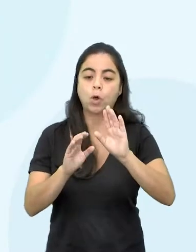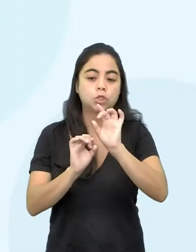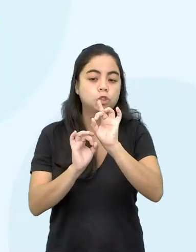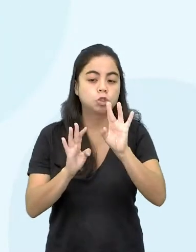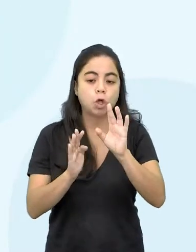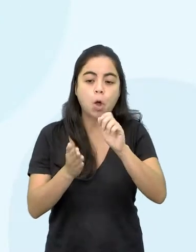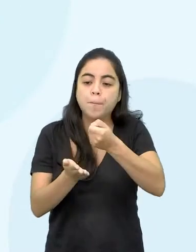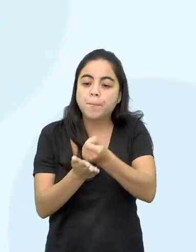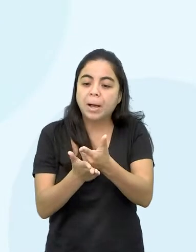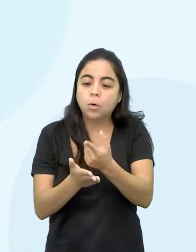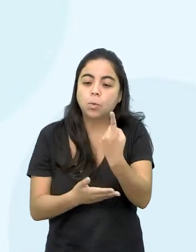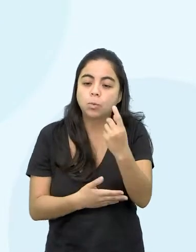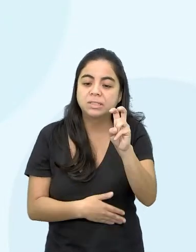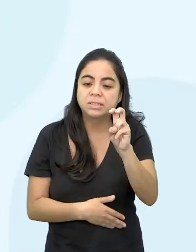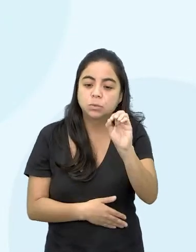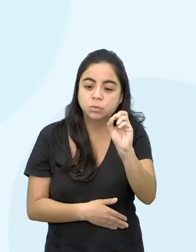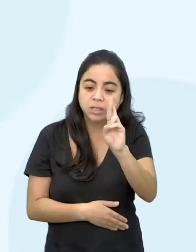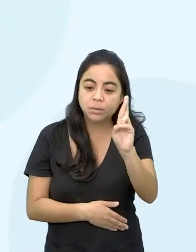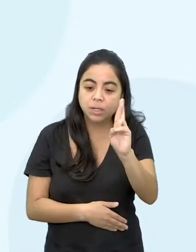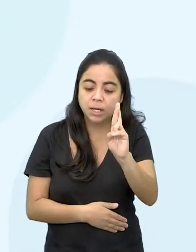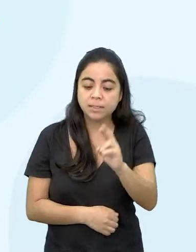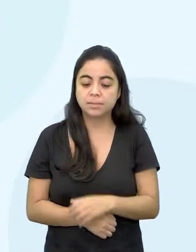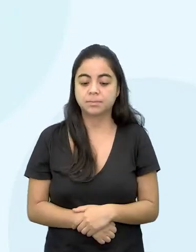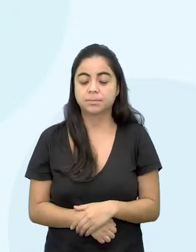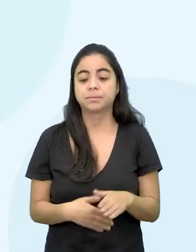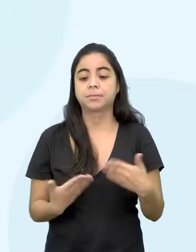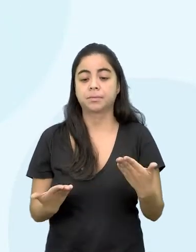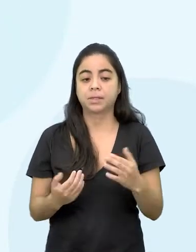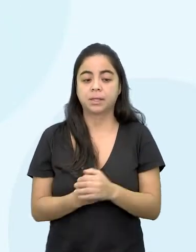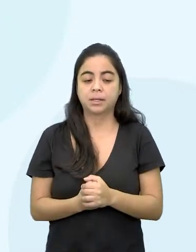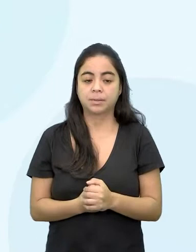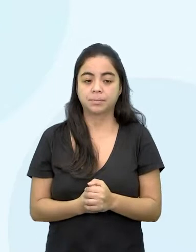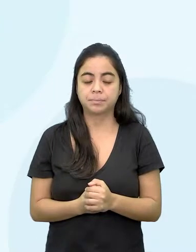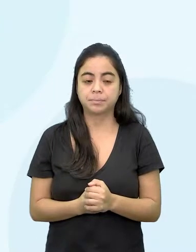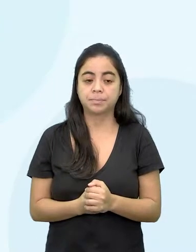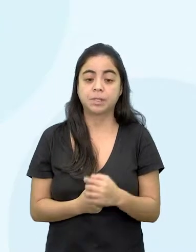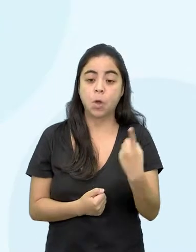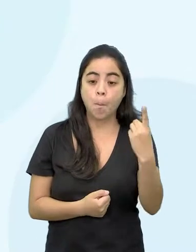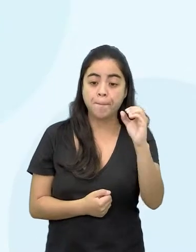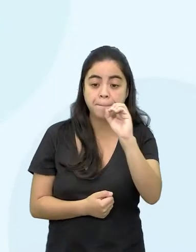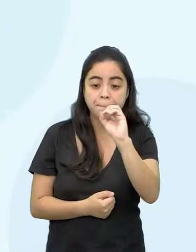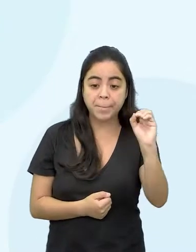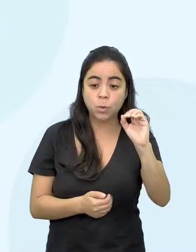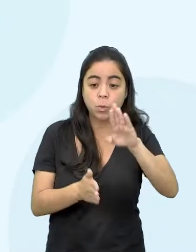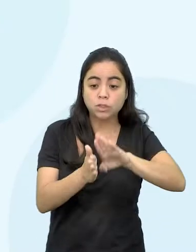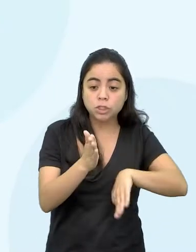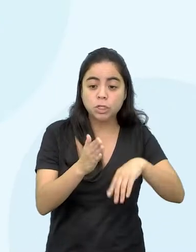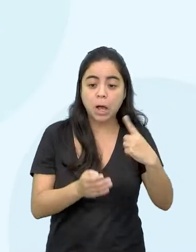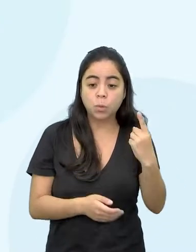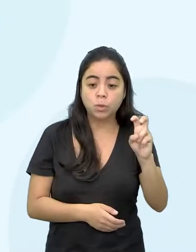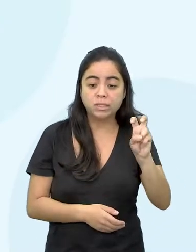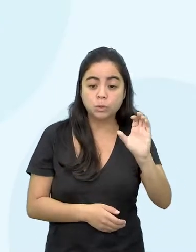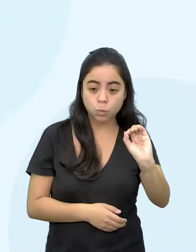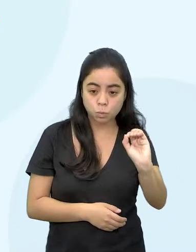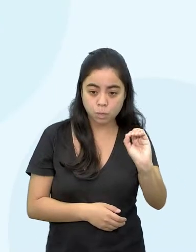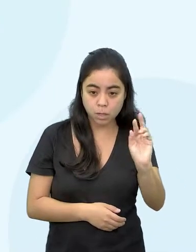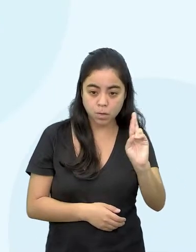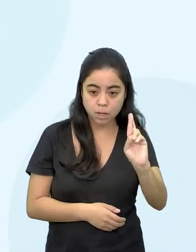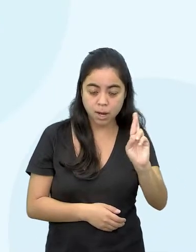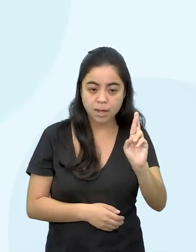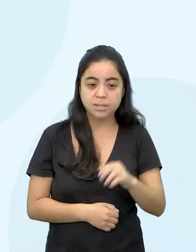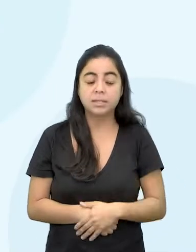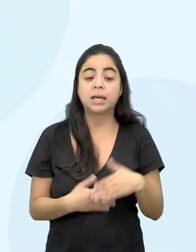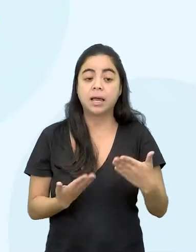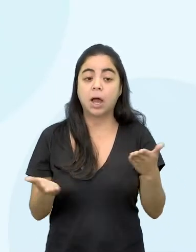só R 150,00. Então, desses R$,00, desses R$,00, eu paguei só R$,00. Então, ficou